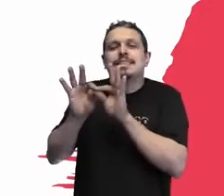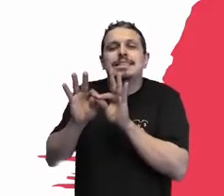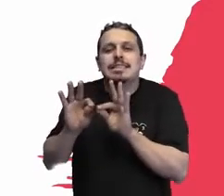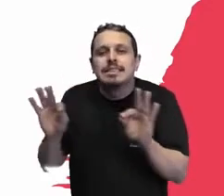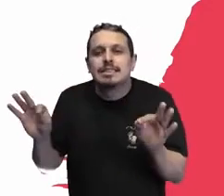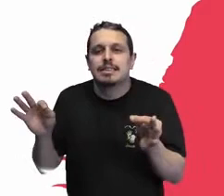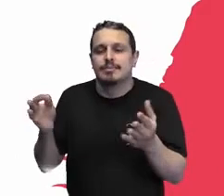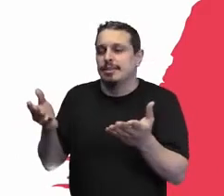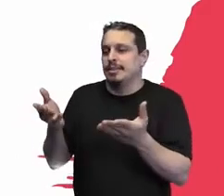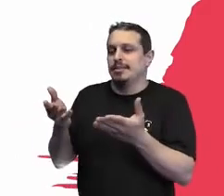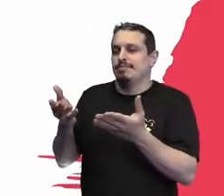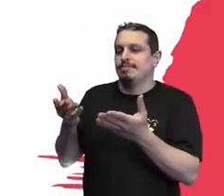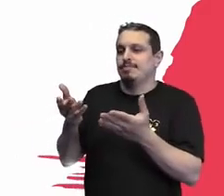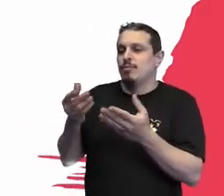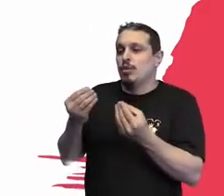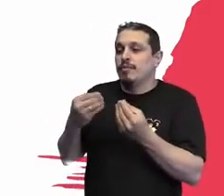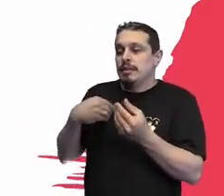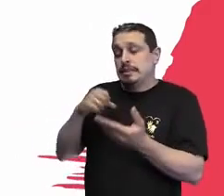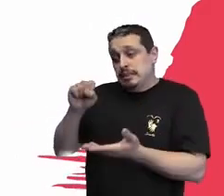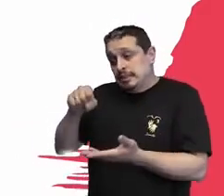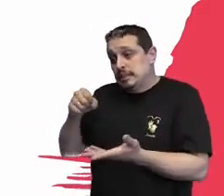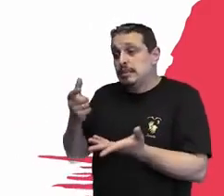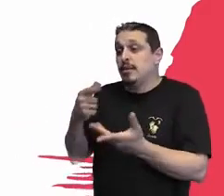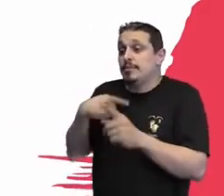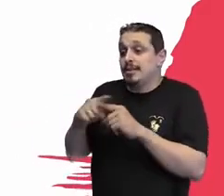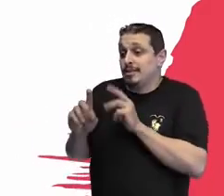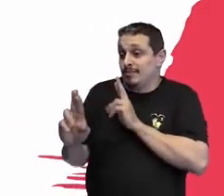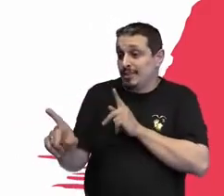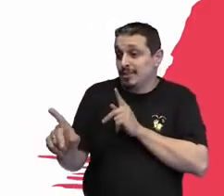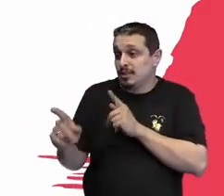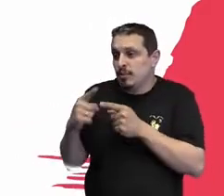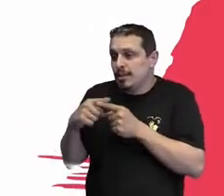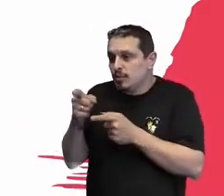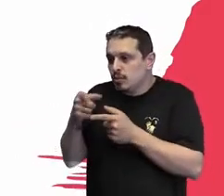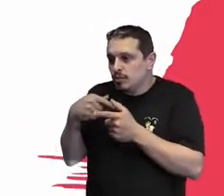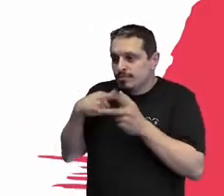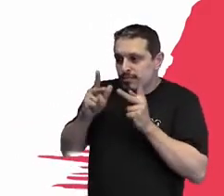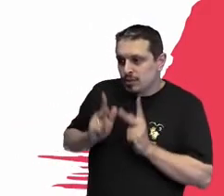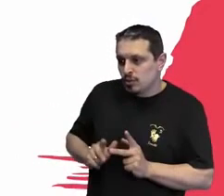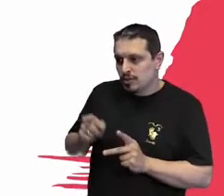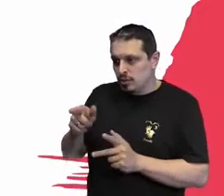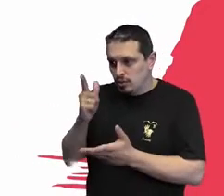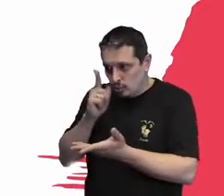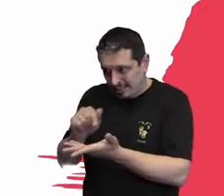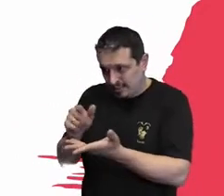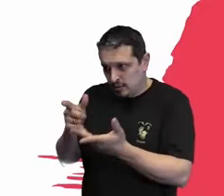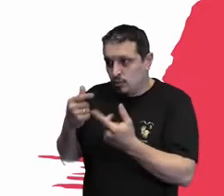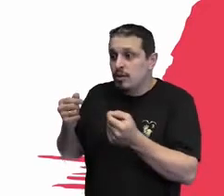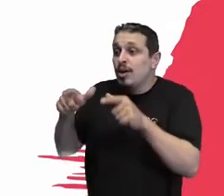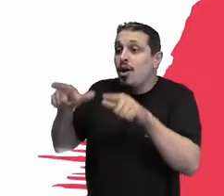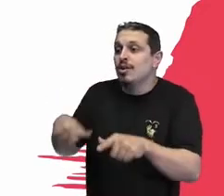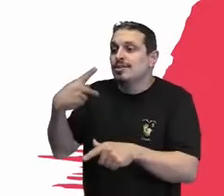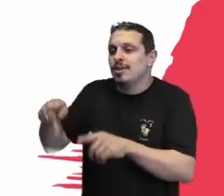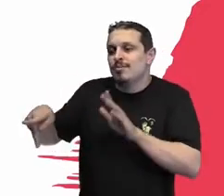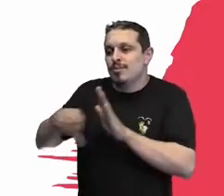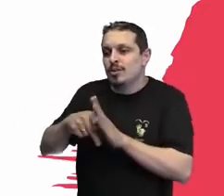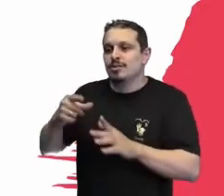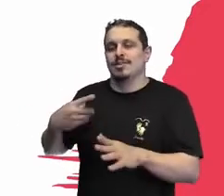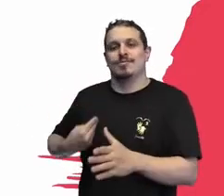e esse é o diferencial que permite que a pessoa tenha no seu próprio espaço, uma vida